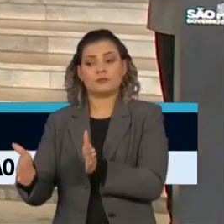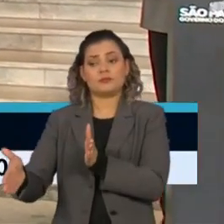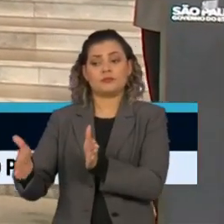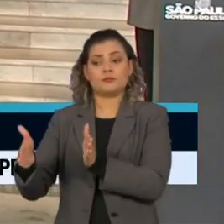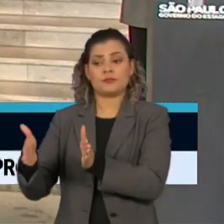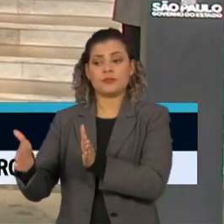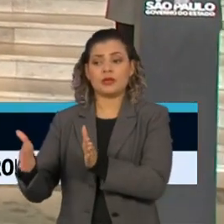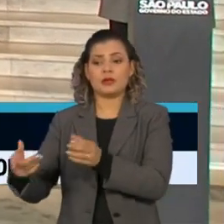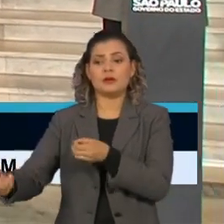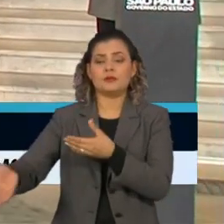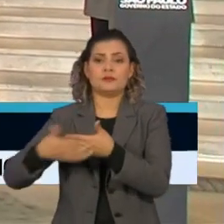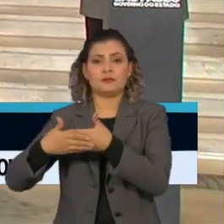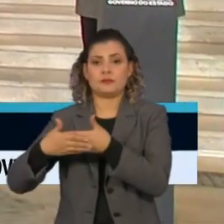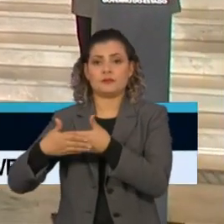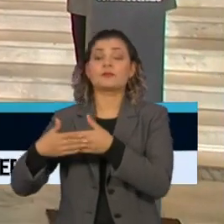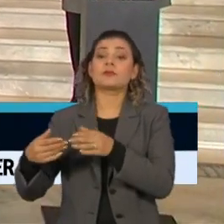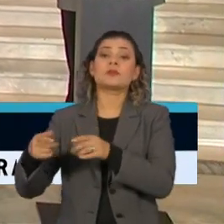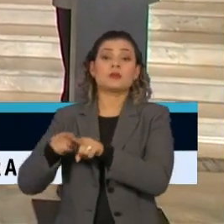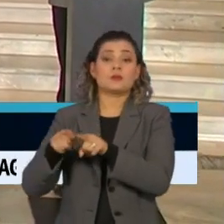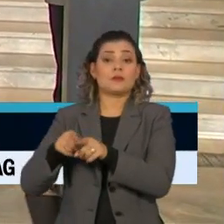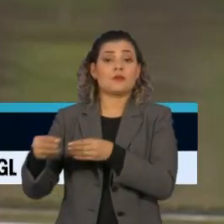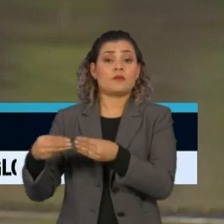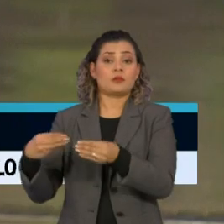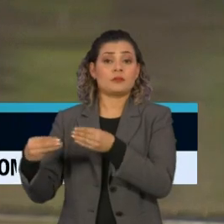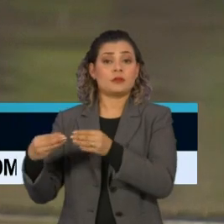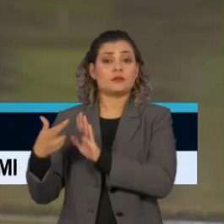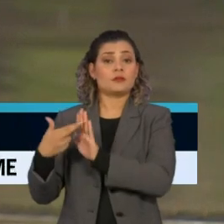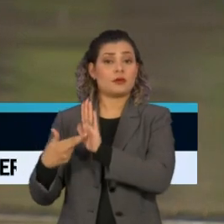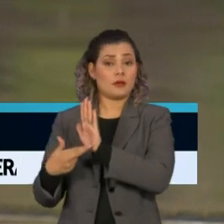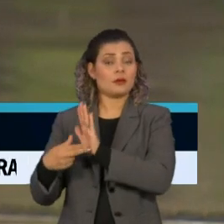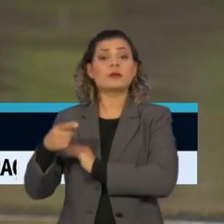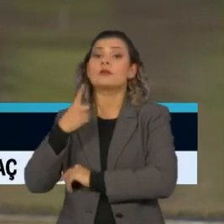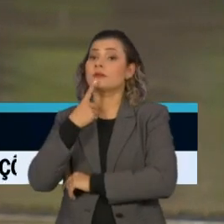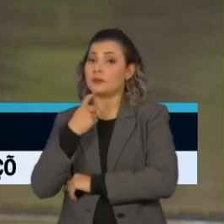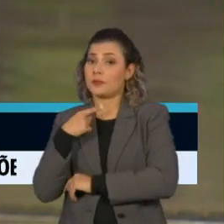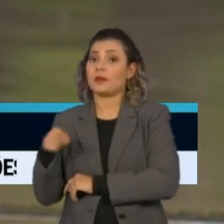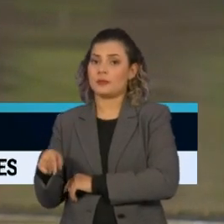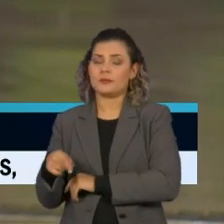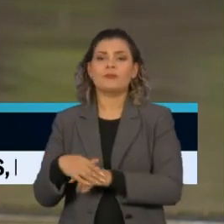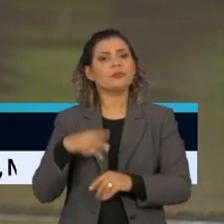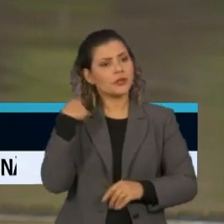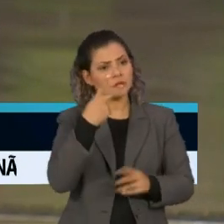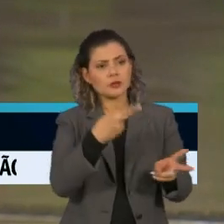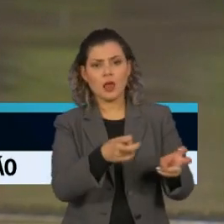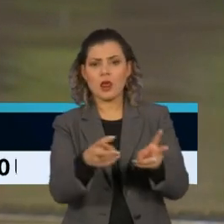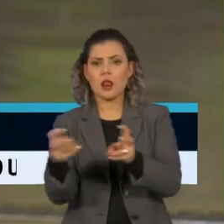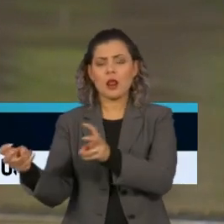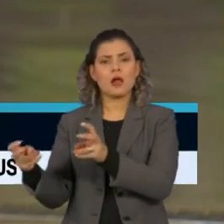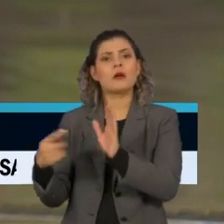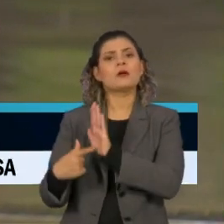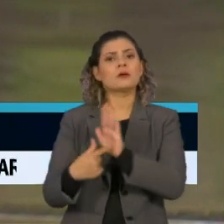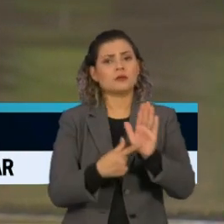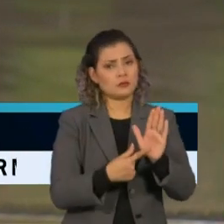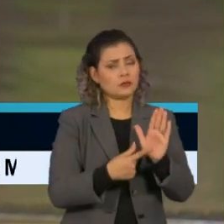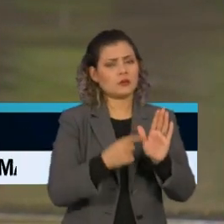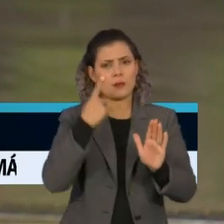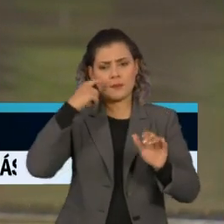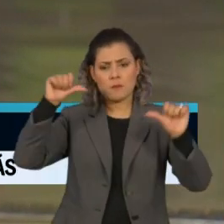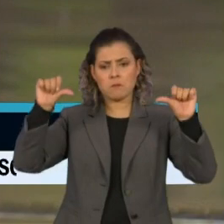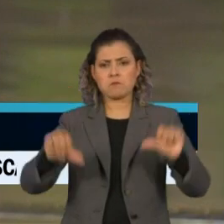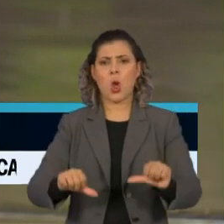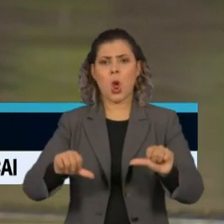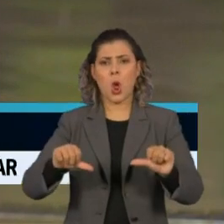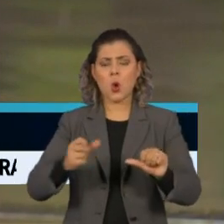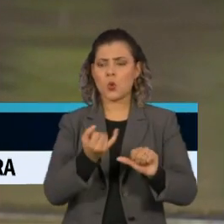próxima reclassificação do plano de flexibilização. Nós vimos que houve uma piora importante nos números e que está